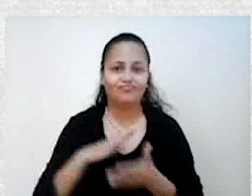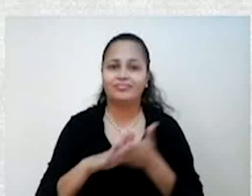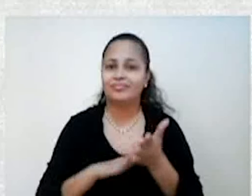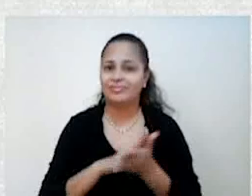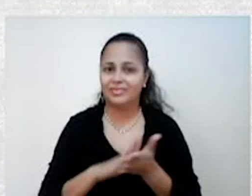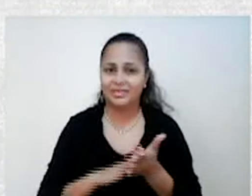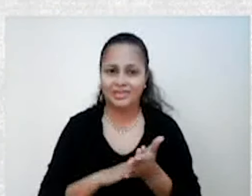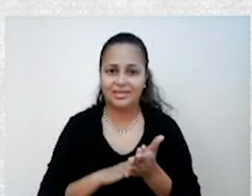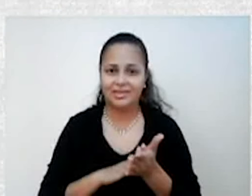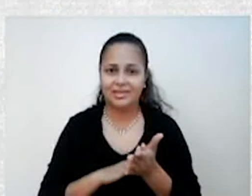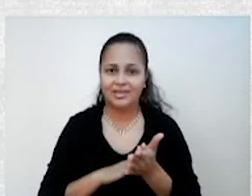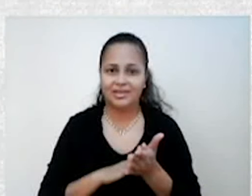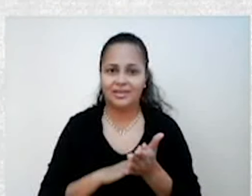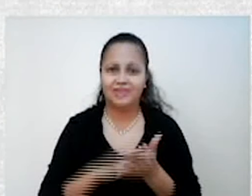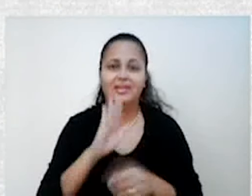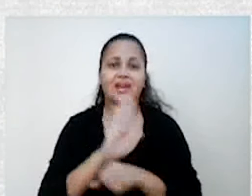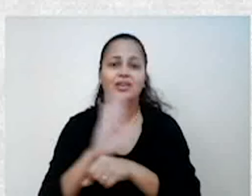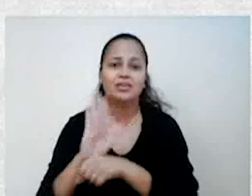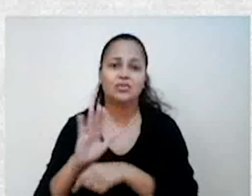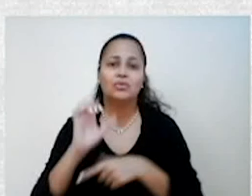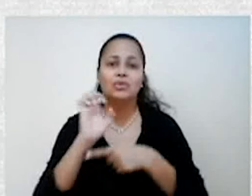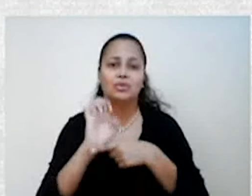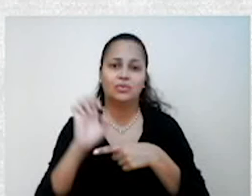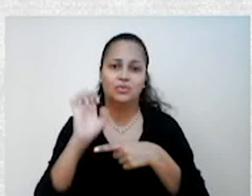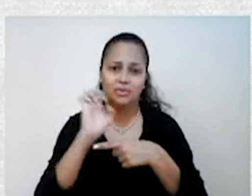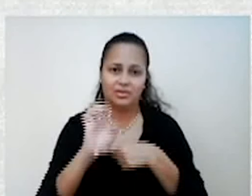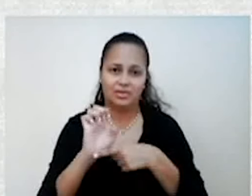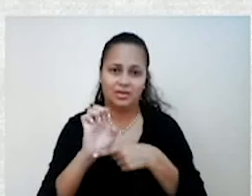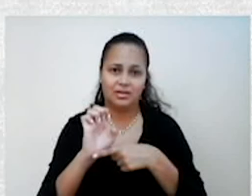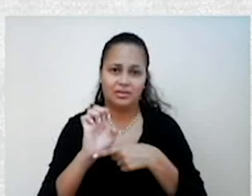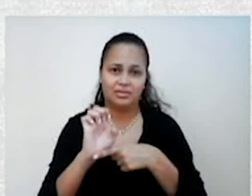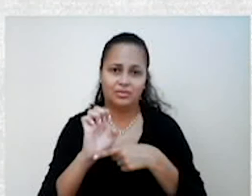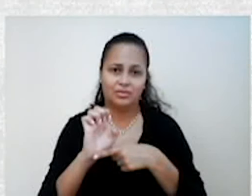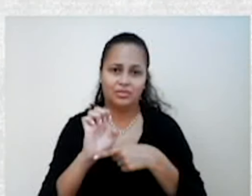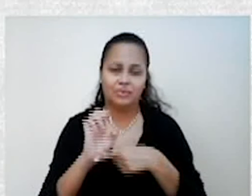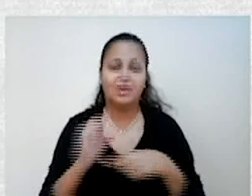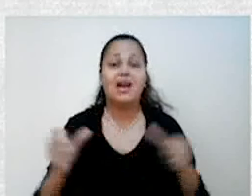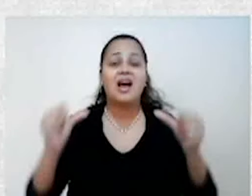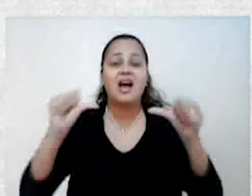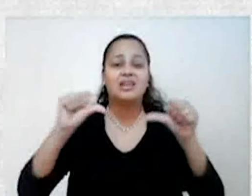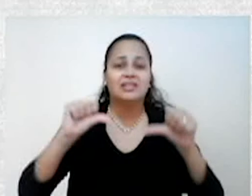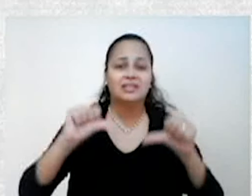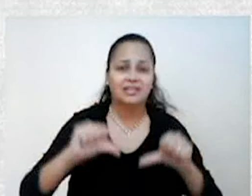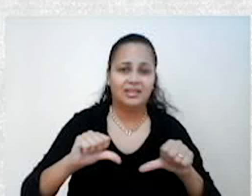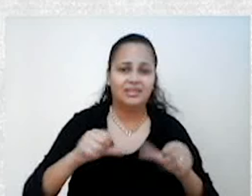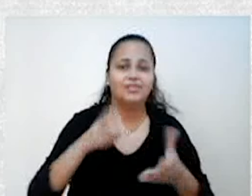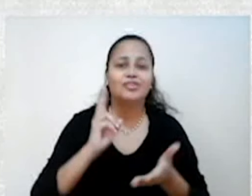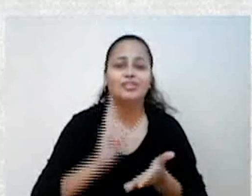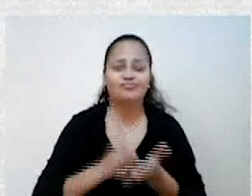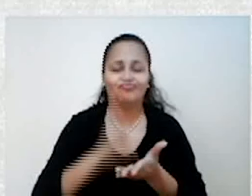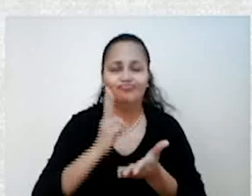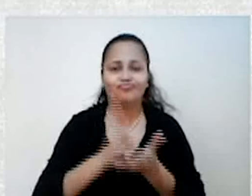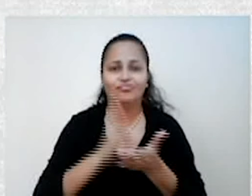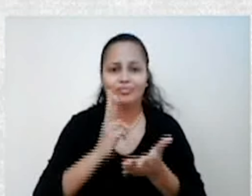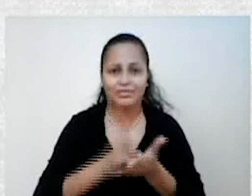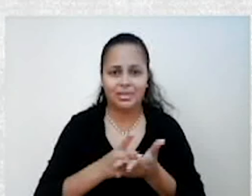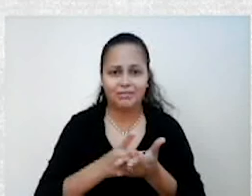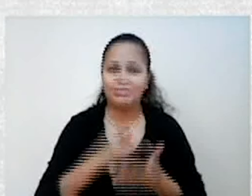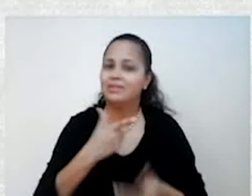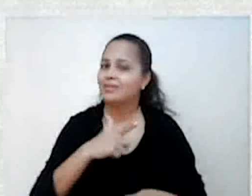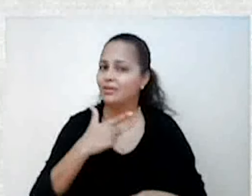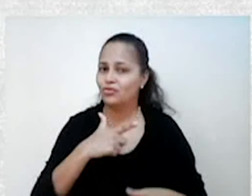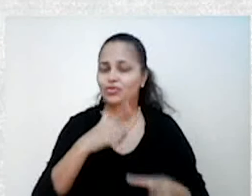capaz de assegurar o desenvolvimento econômico sem gerar crises. Então, as crises iam ser constantes se não houvesse uma